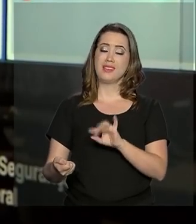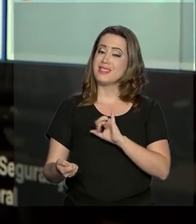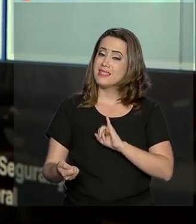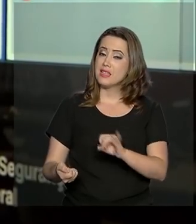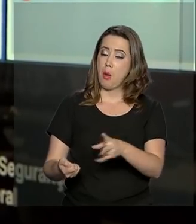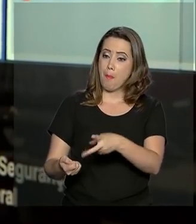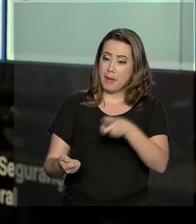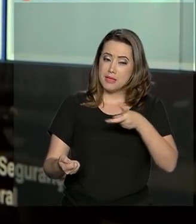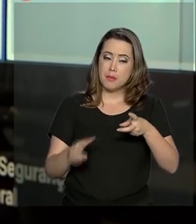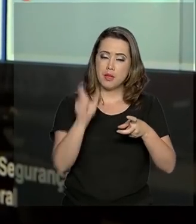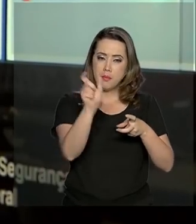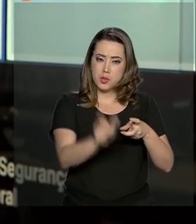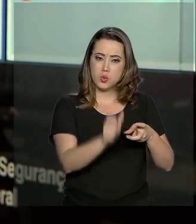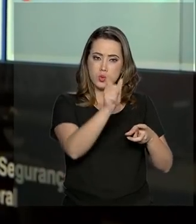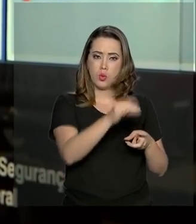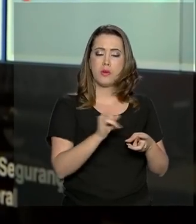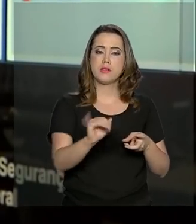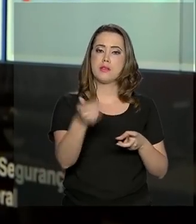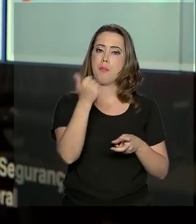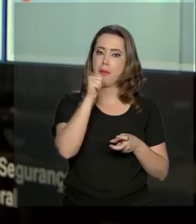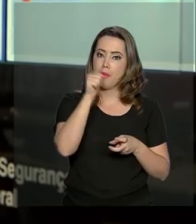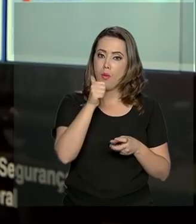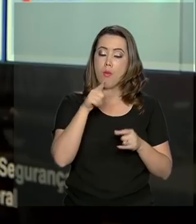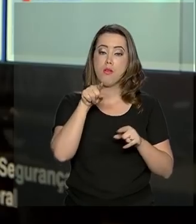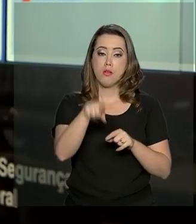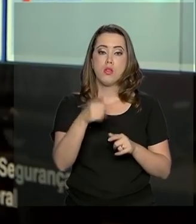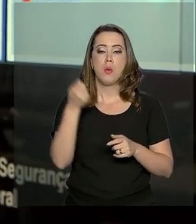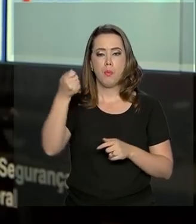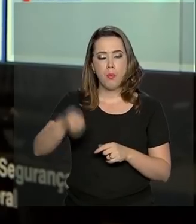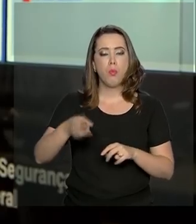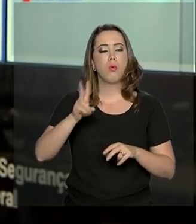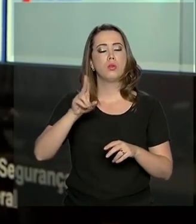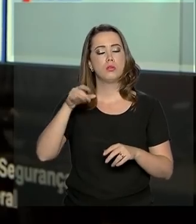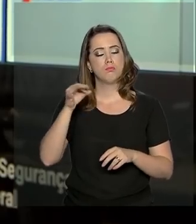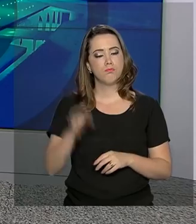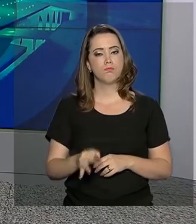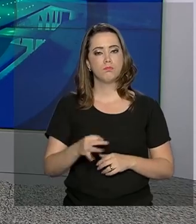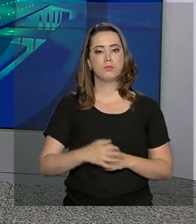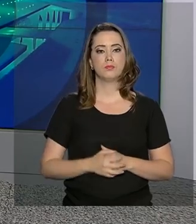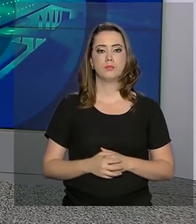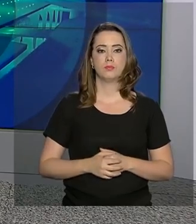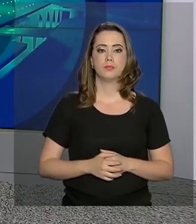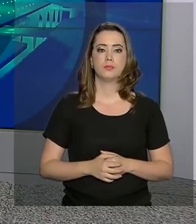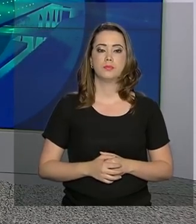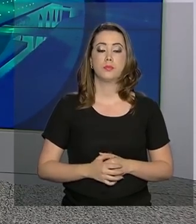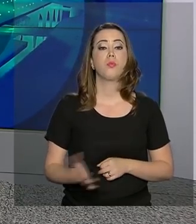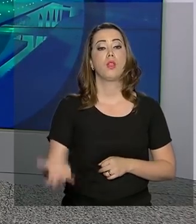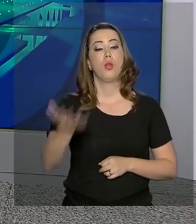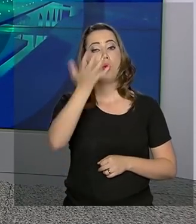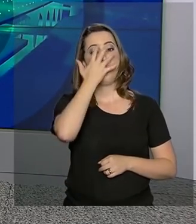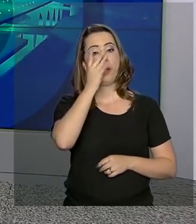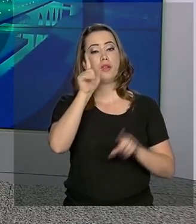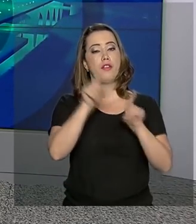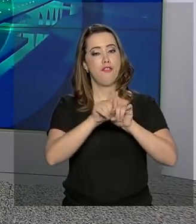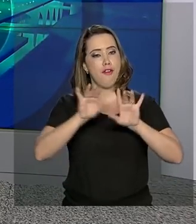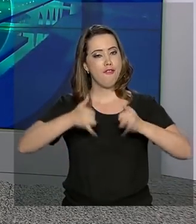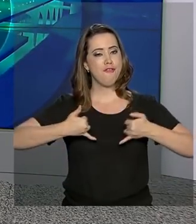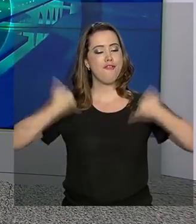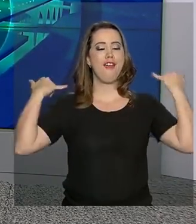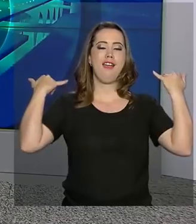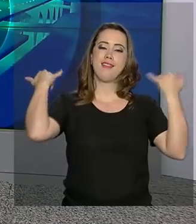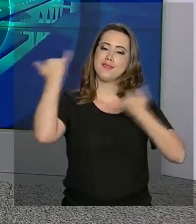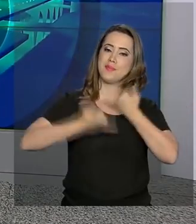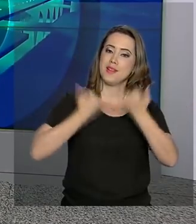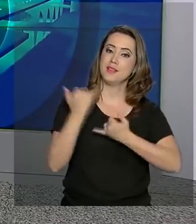identificando aquele motorista que porventura esteja embriagado e será punido severamente. E o carnaval é garantia de